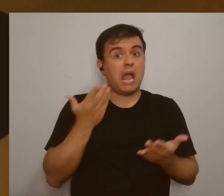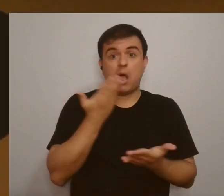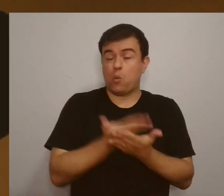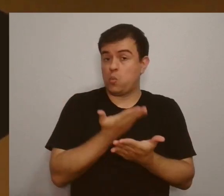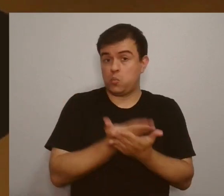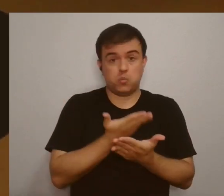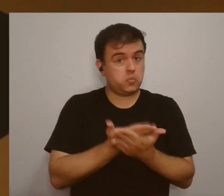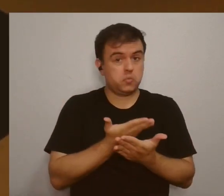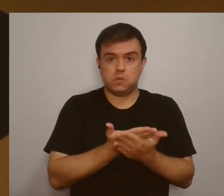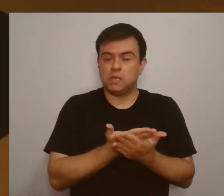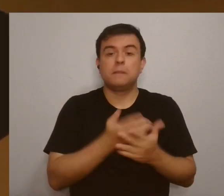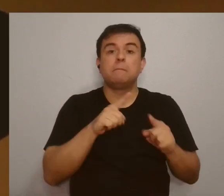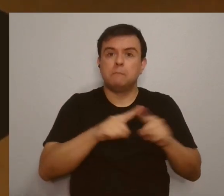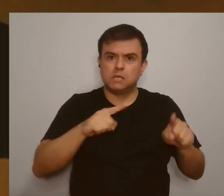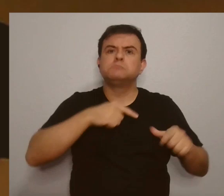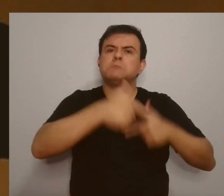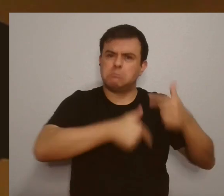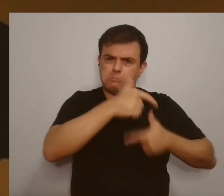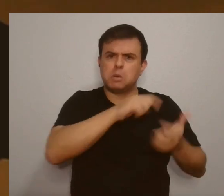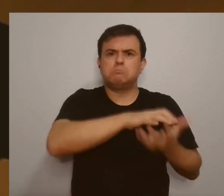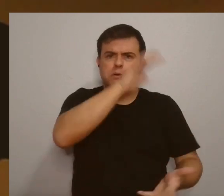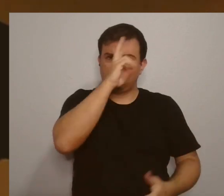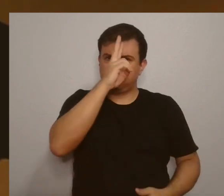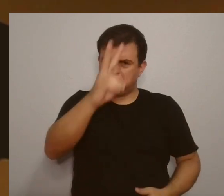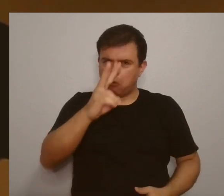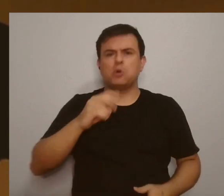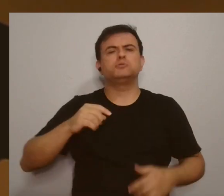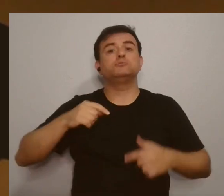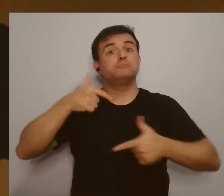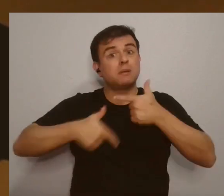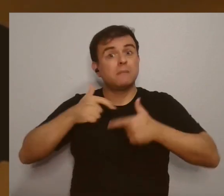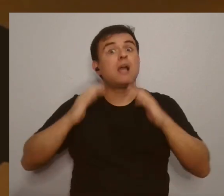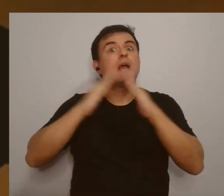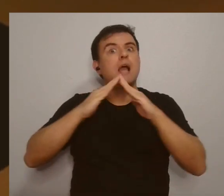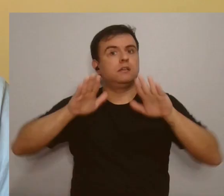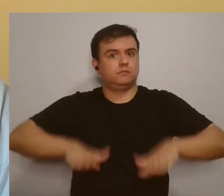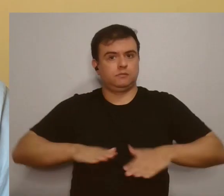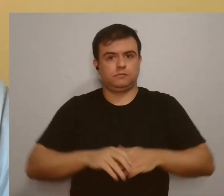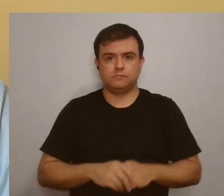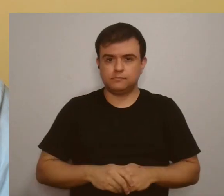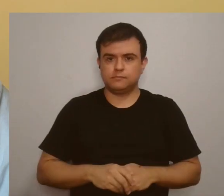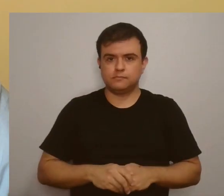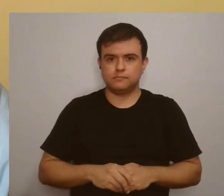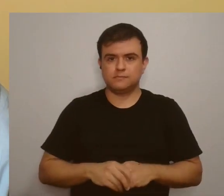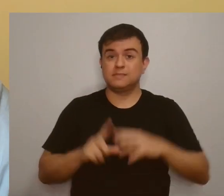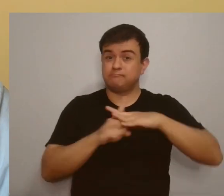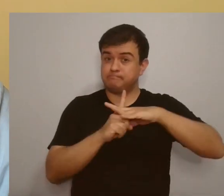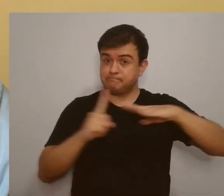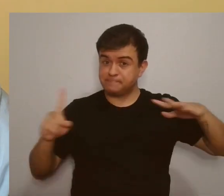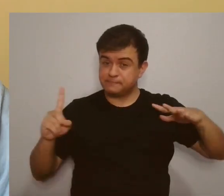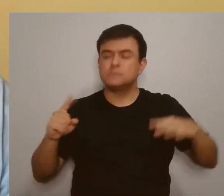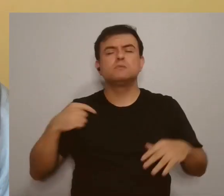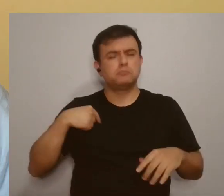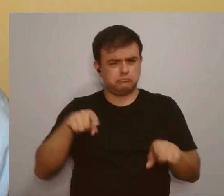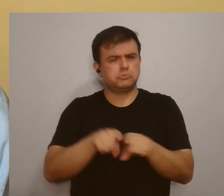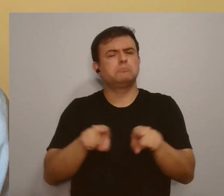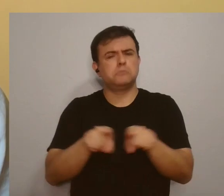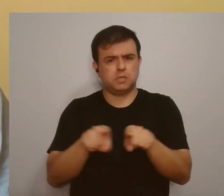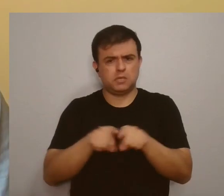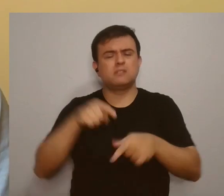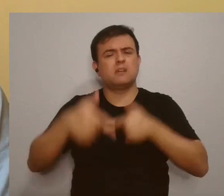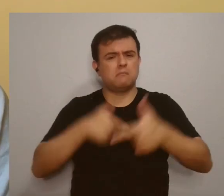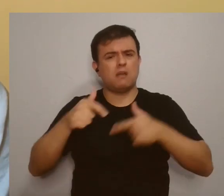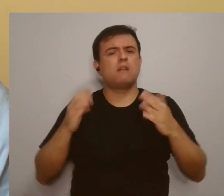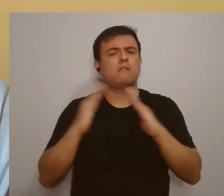bem habitual de trabalho e vem sendo cumprido em home office. Por conta do isolamento social, eu também estou